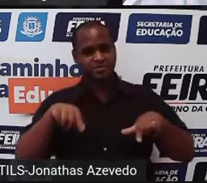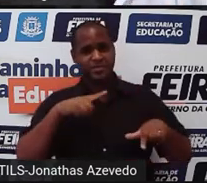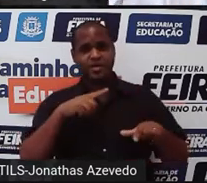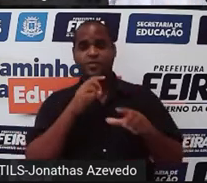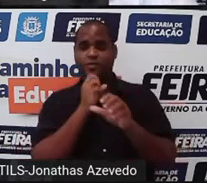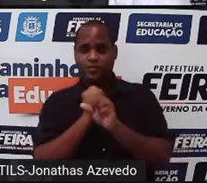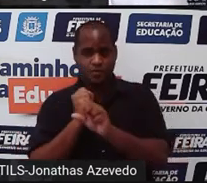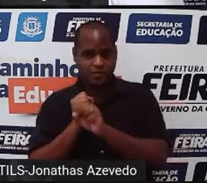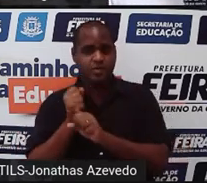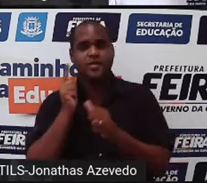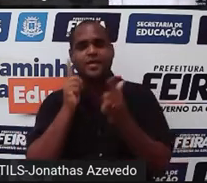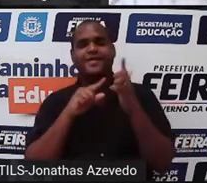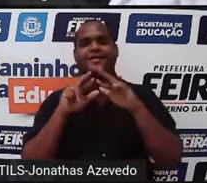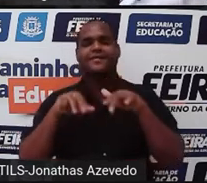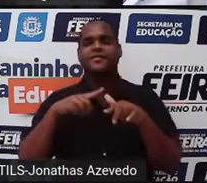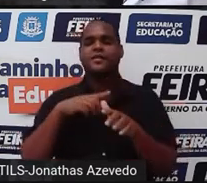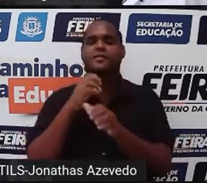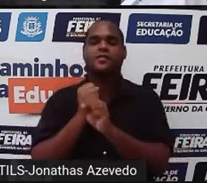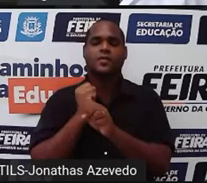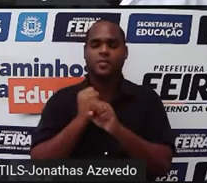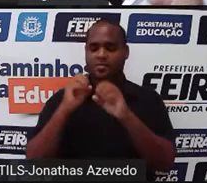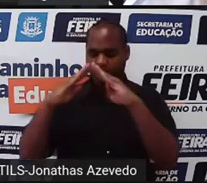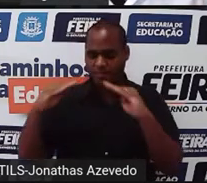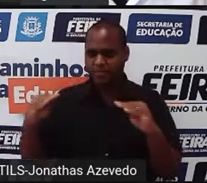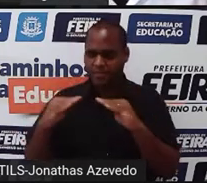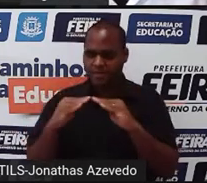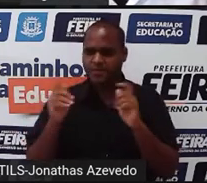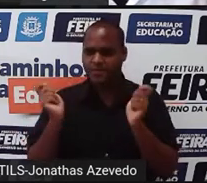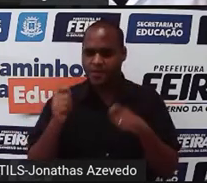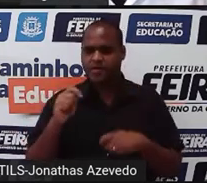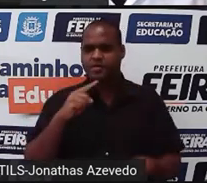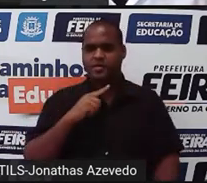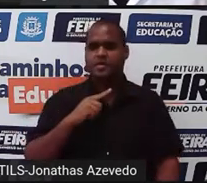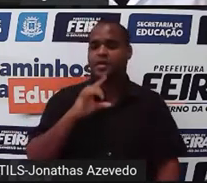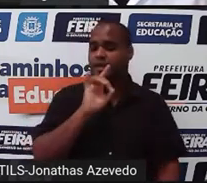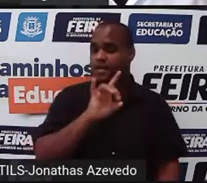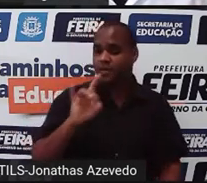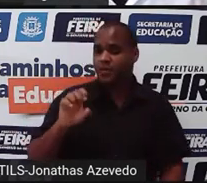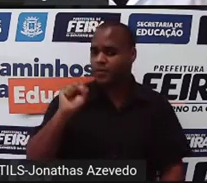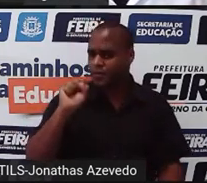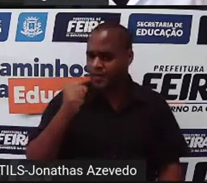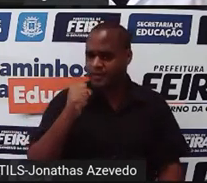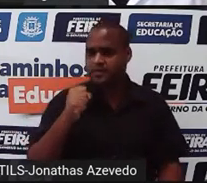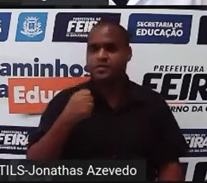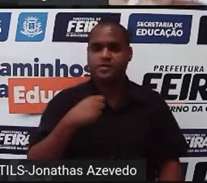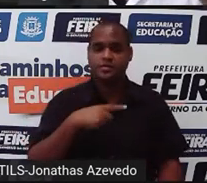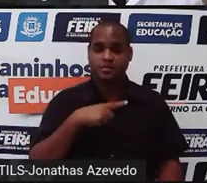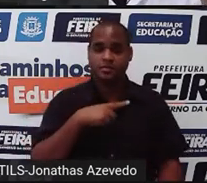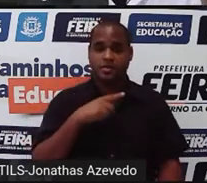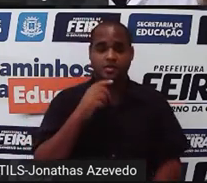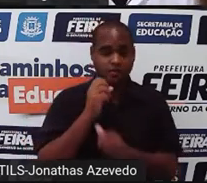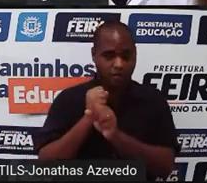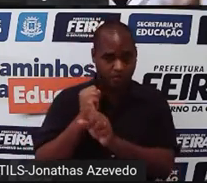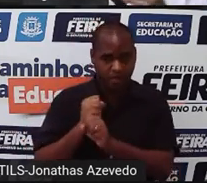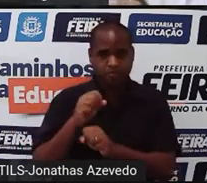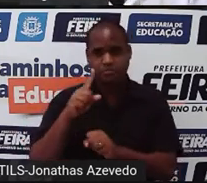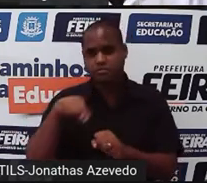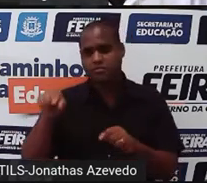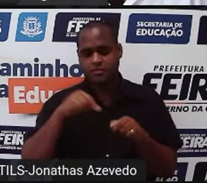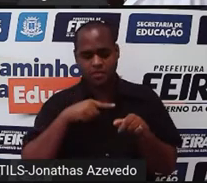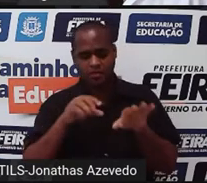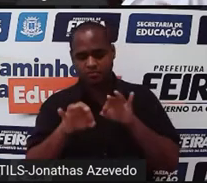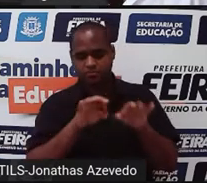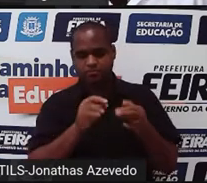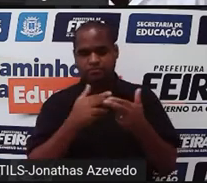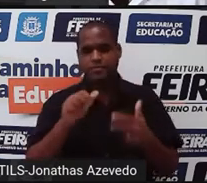com a quantidade de canudos que eu vou fazer pirâmides, em cada uma vai 8, então vai ser o total de pirâmides que eu fizer vezes